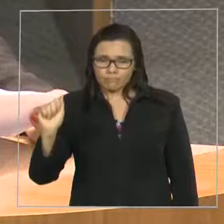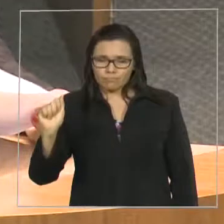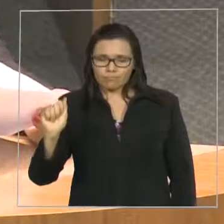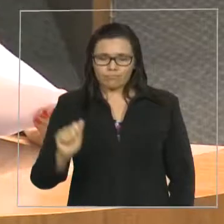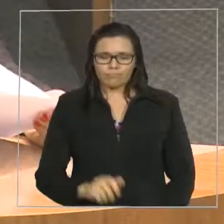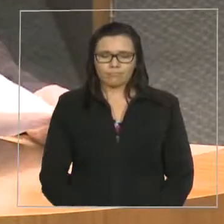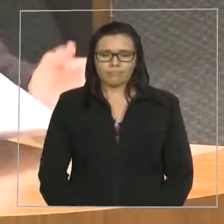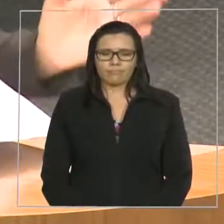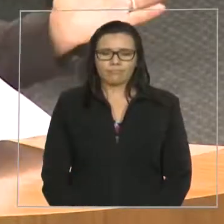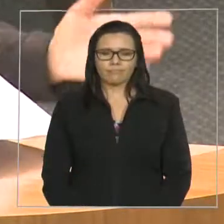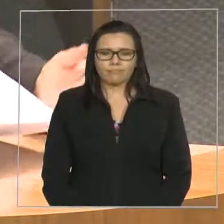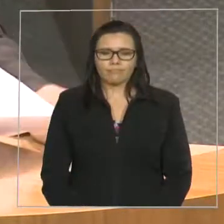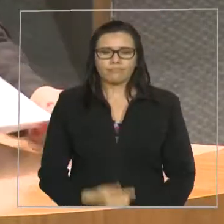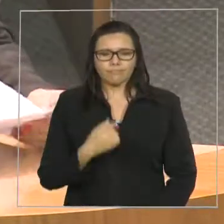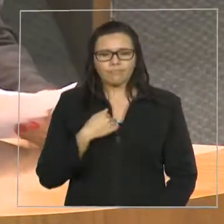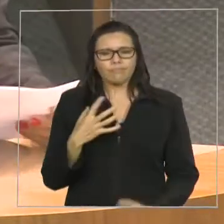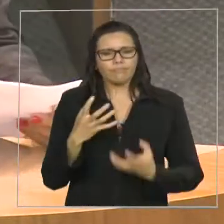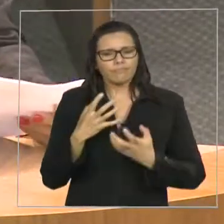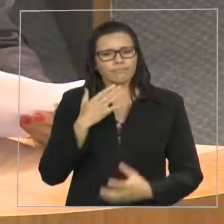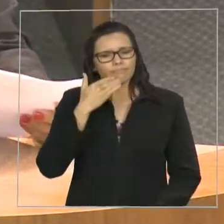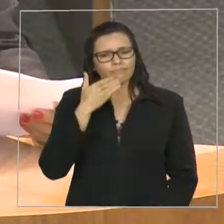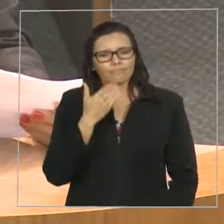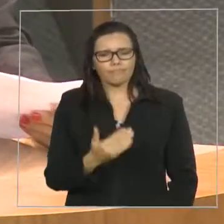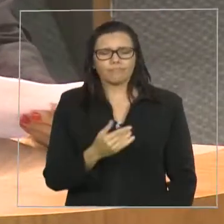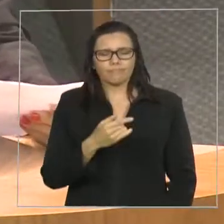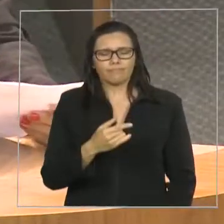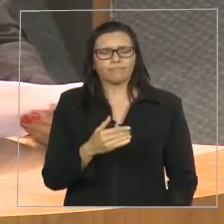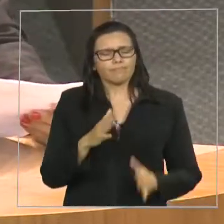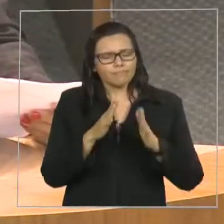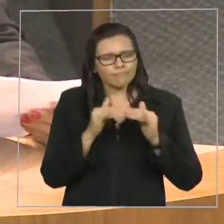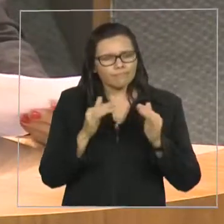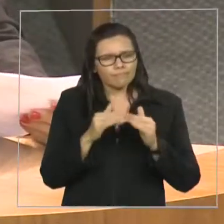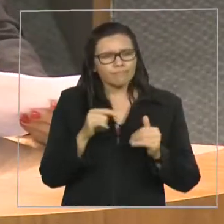a esta mesa diretora, esta casa,